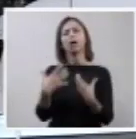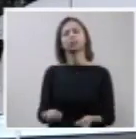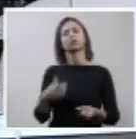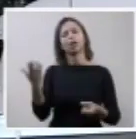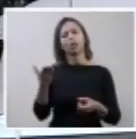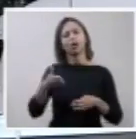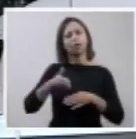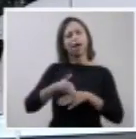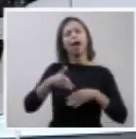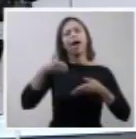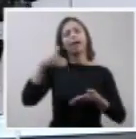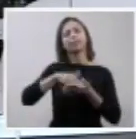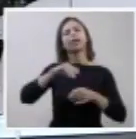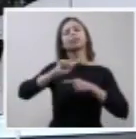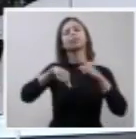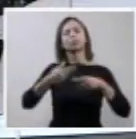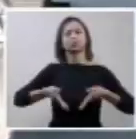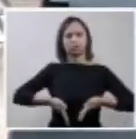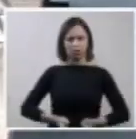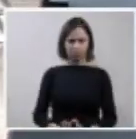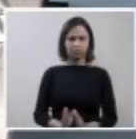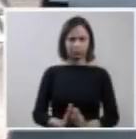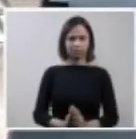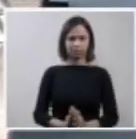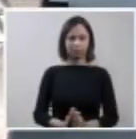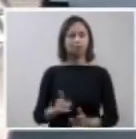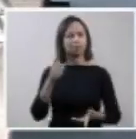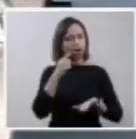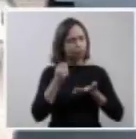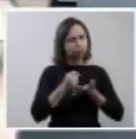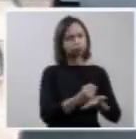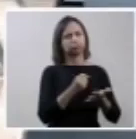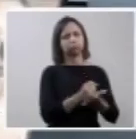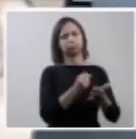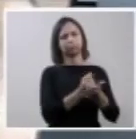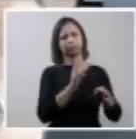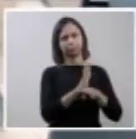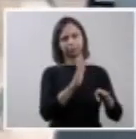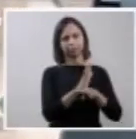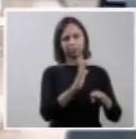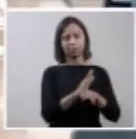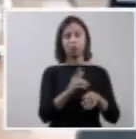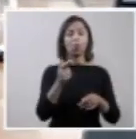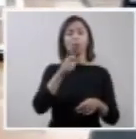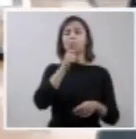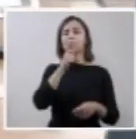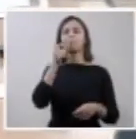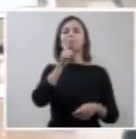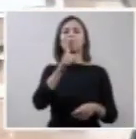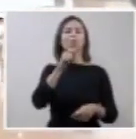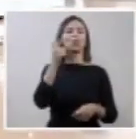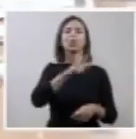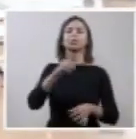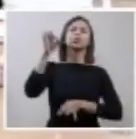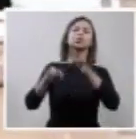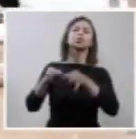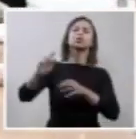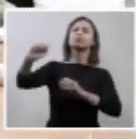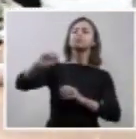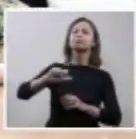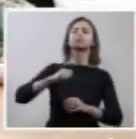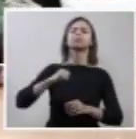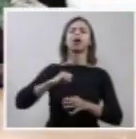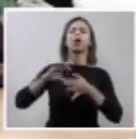daquelas que optam por manter a gestação ou não conseguem receber autorização judicial. Este é um